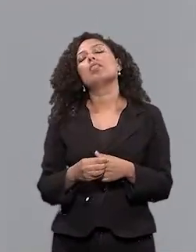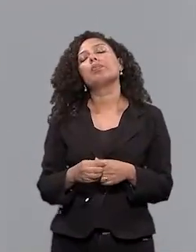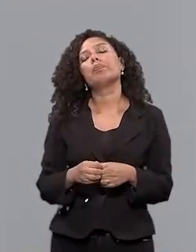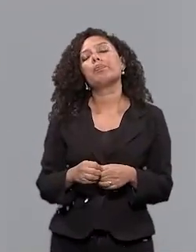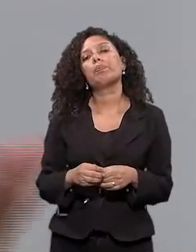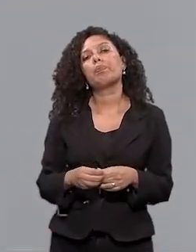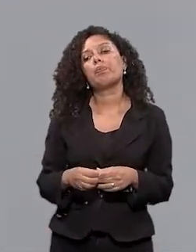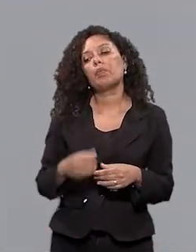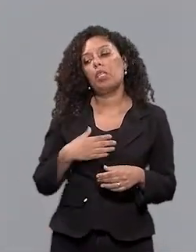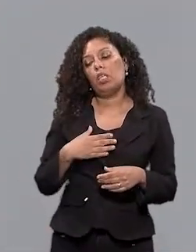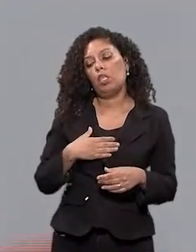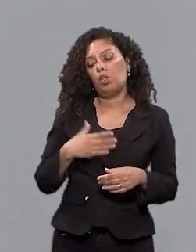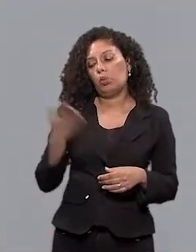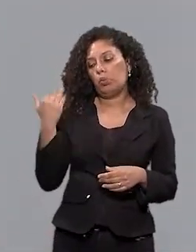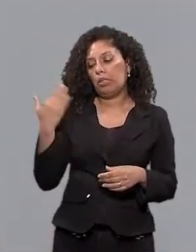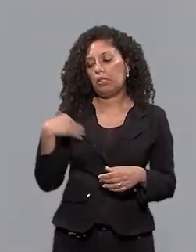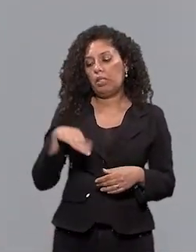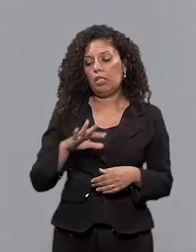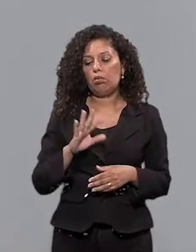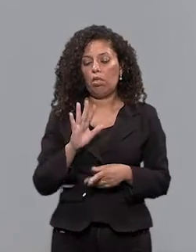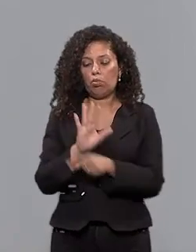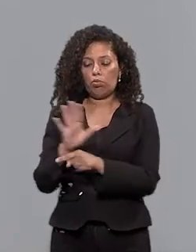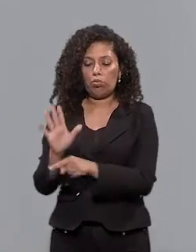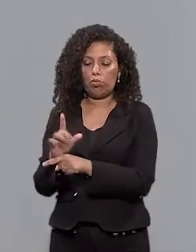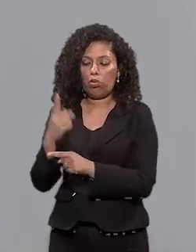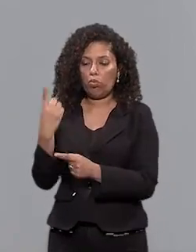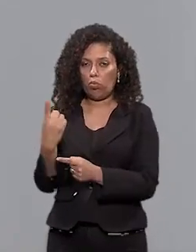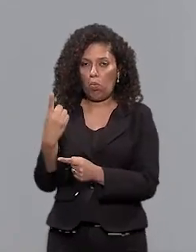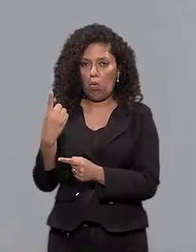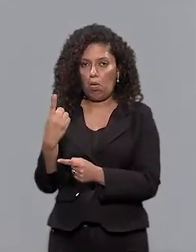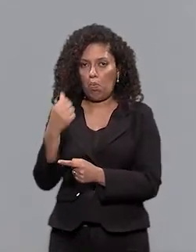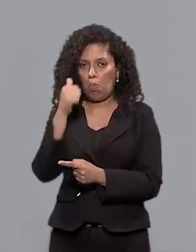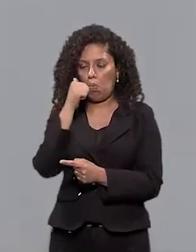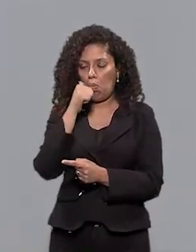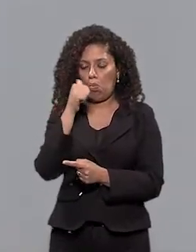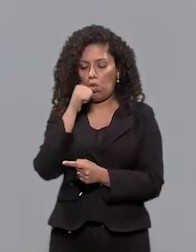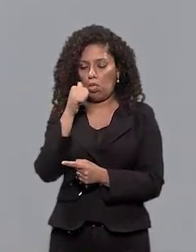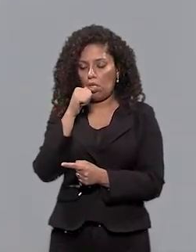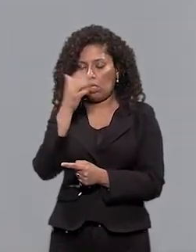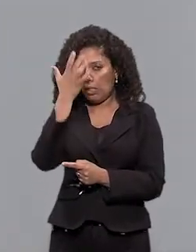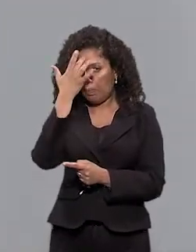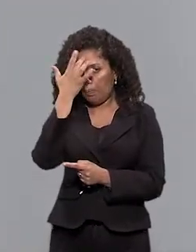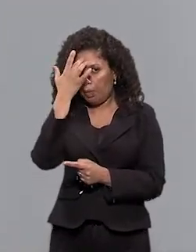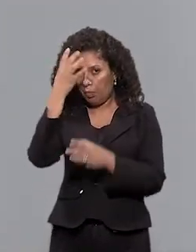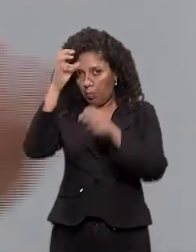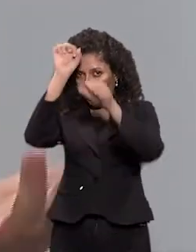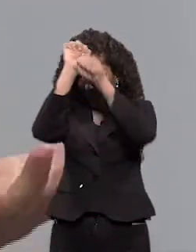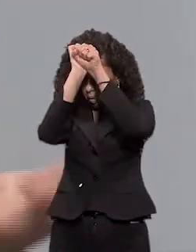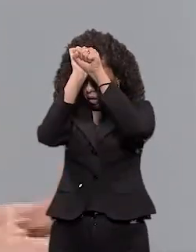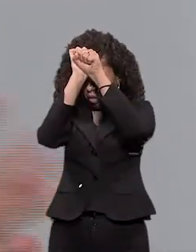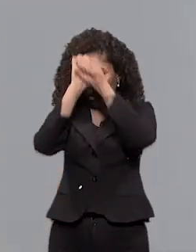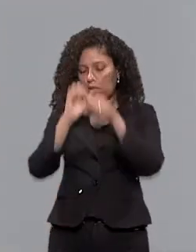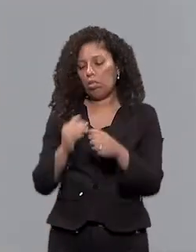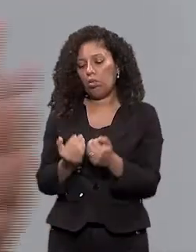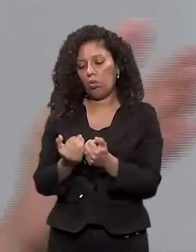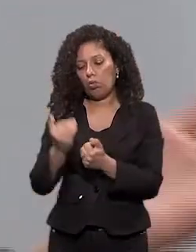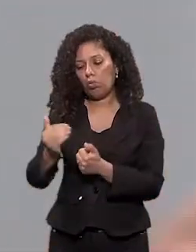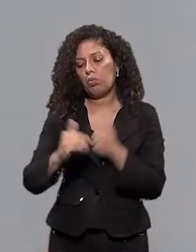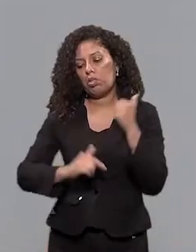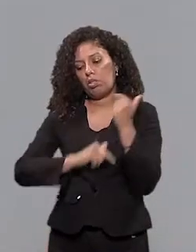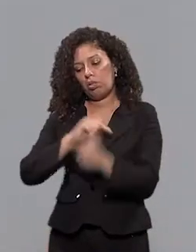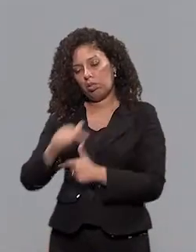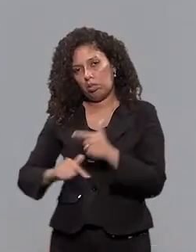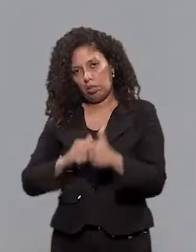busca, né? Eu já tive uma aluna Por exemplo De... Com paralisia cerebral Que no início de um trabalho Eu fiz um trabalho